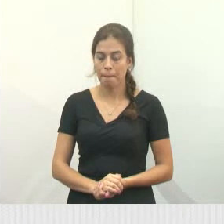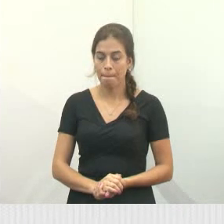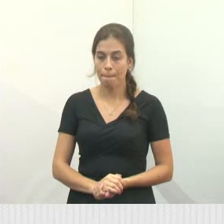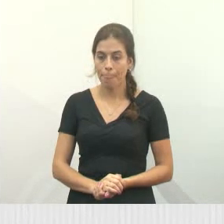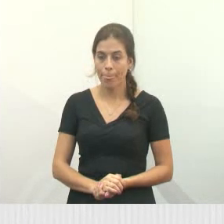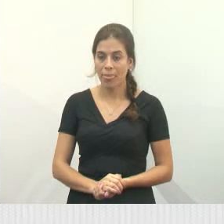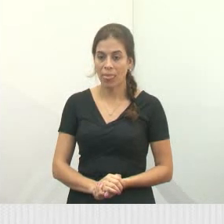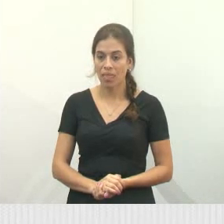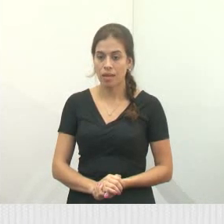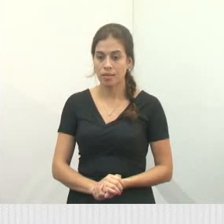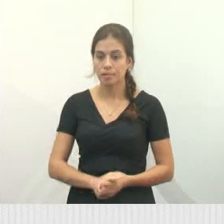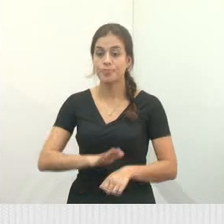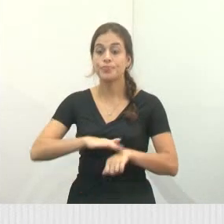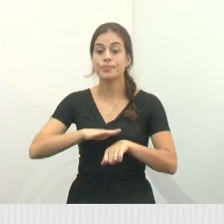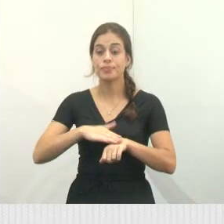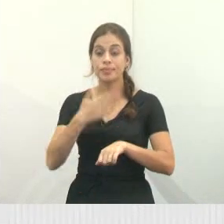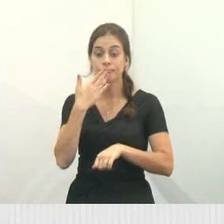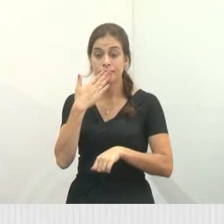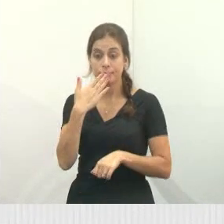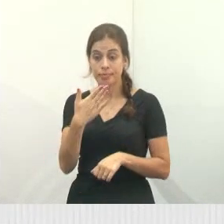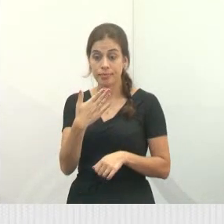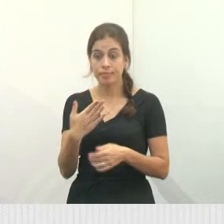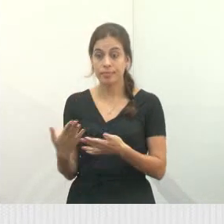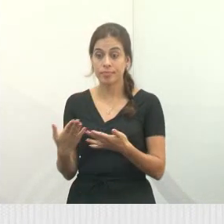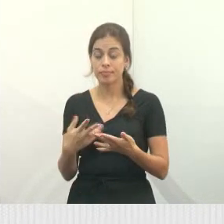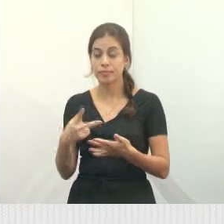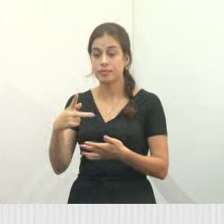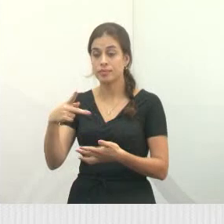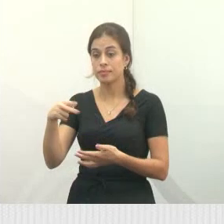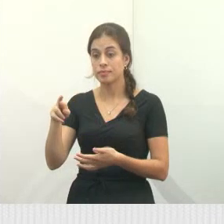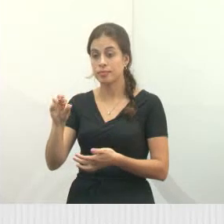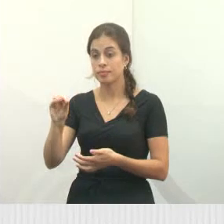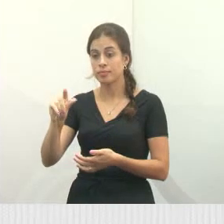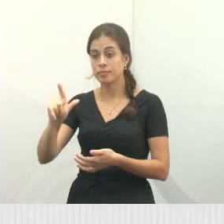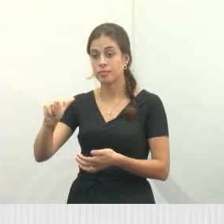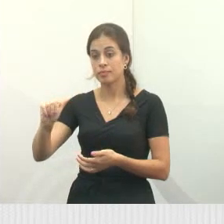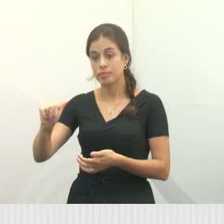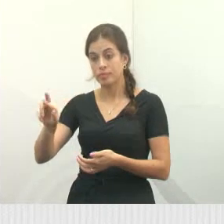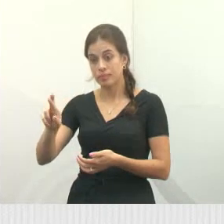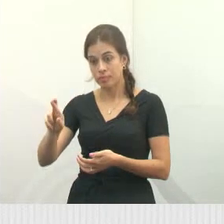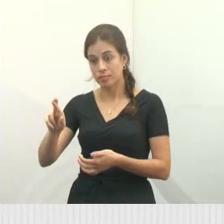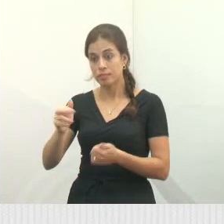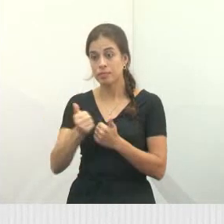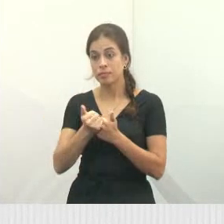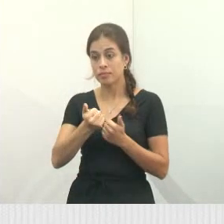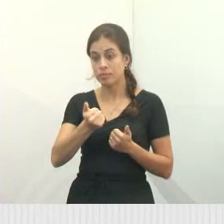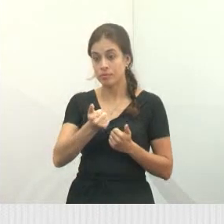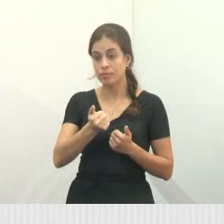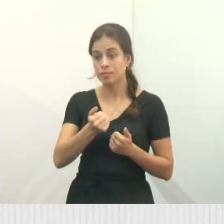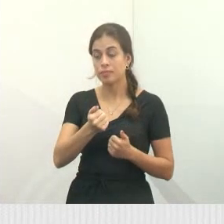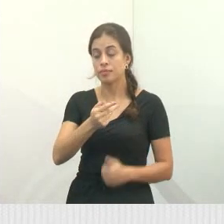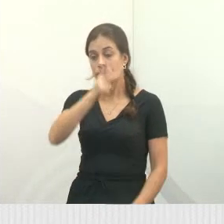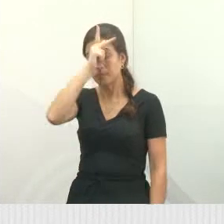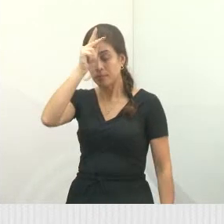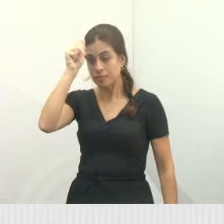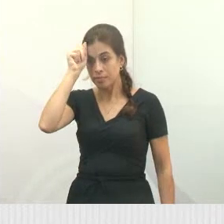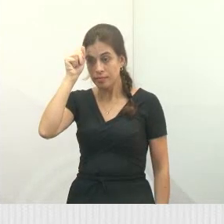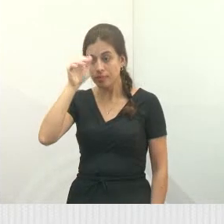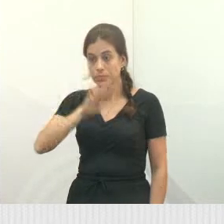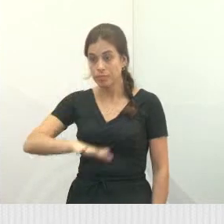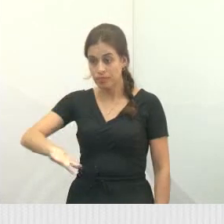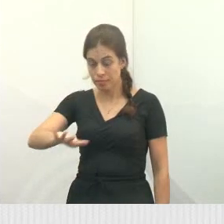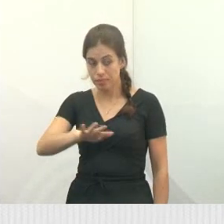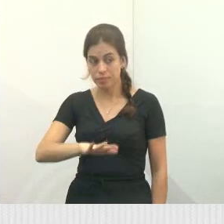Fizemos um pedido através da Prolar e também junto com o subprefeito da região e